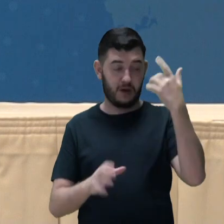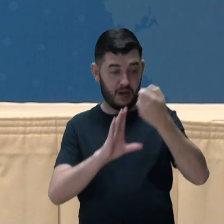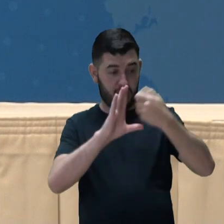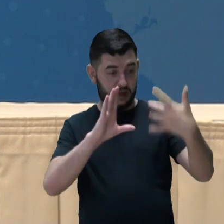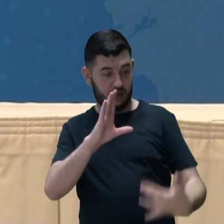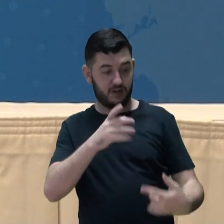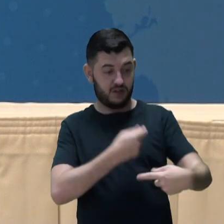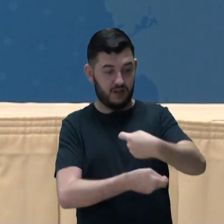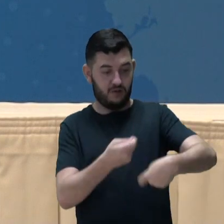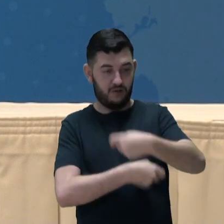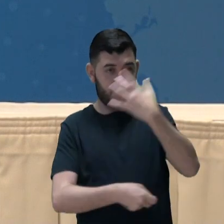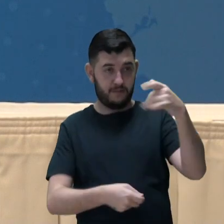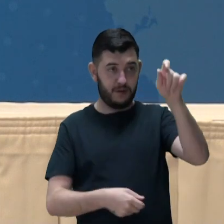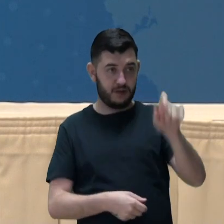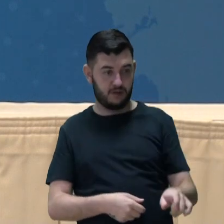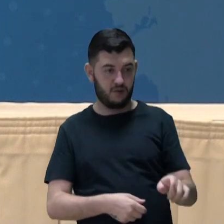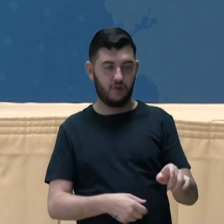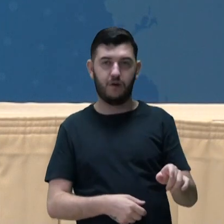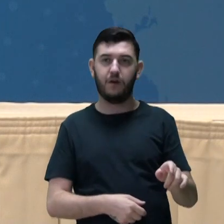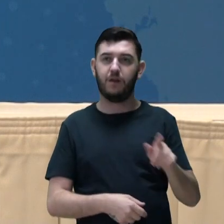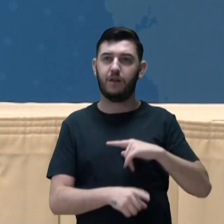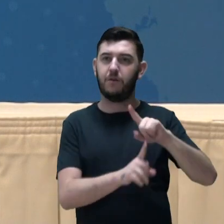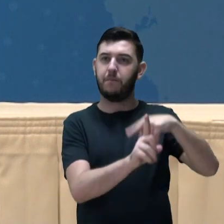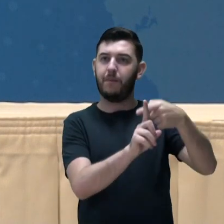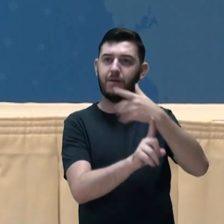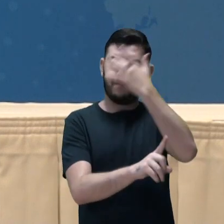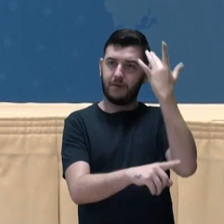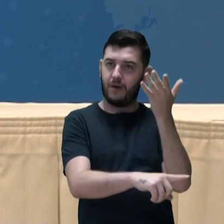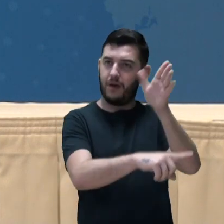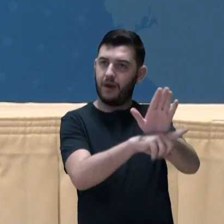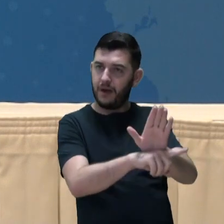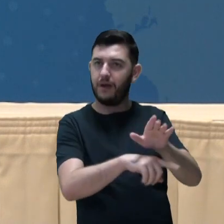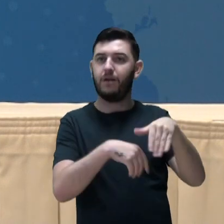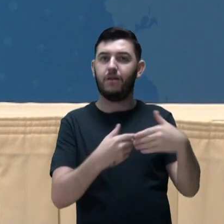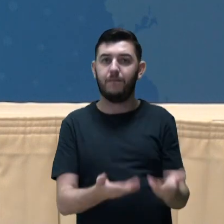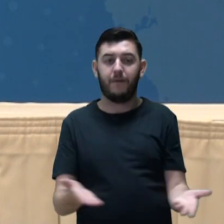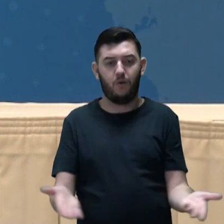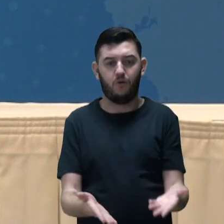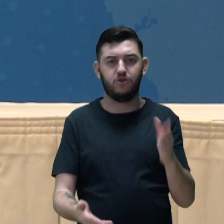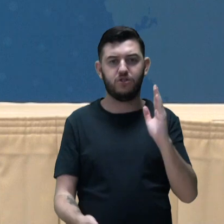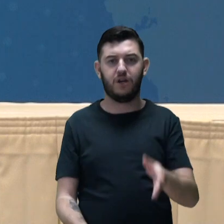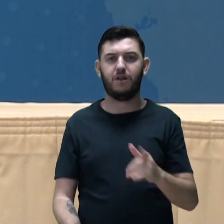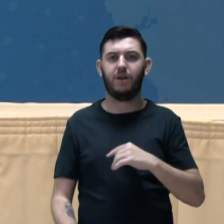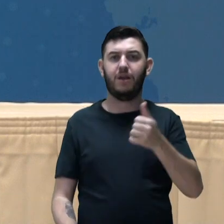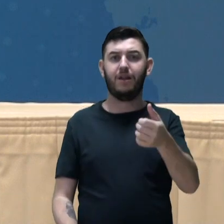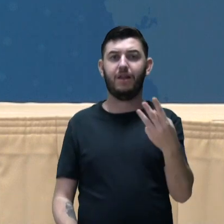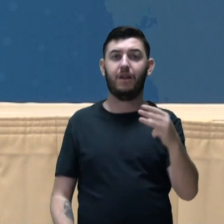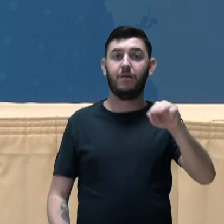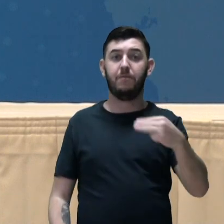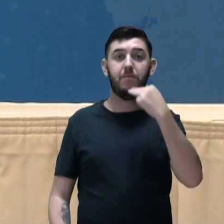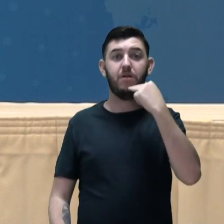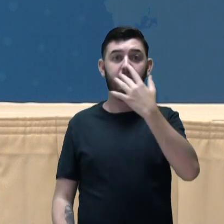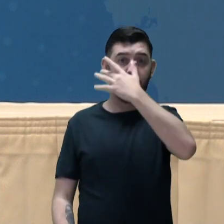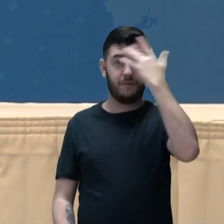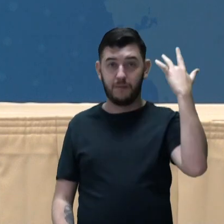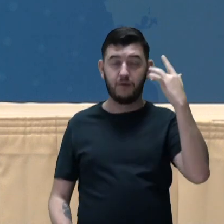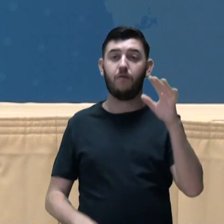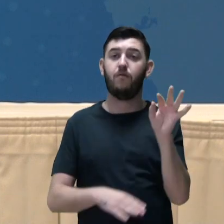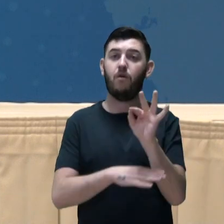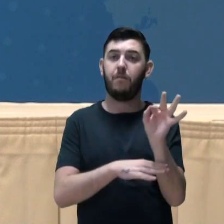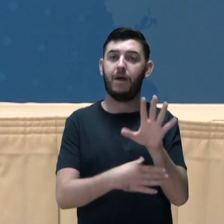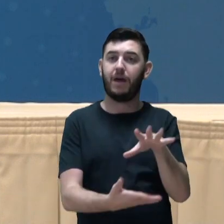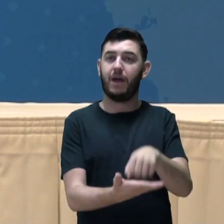pessoa, com, no máximo, um empregado ali. E hoje nós já temos aproximadamente 13 milhões de pessoas